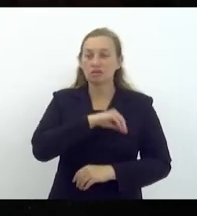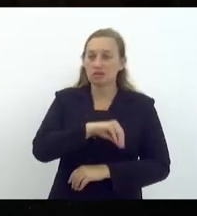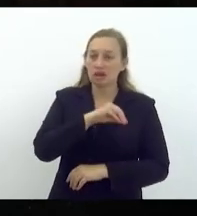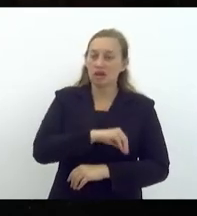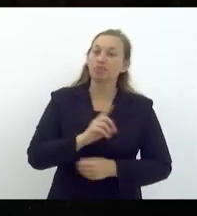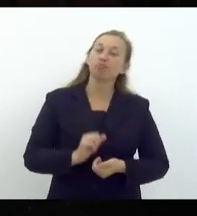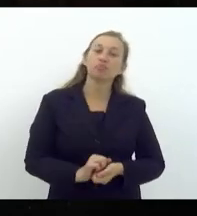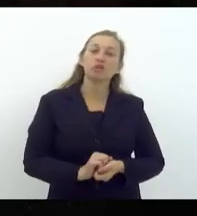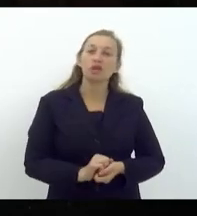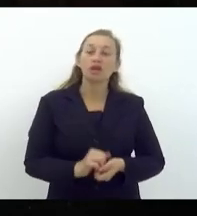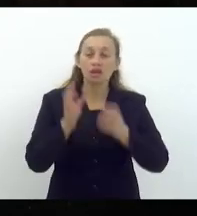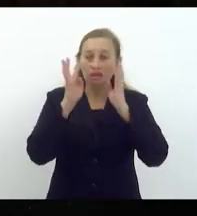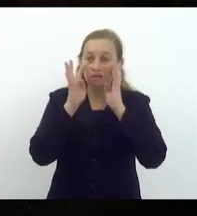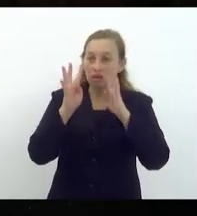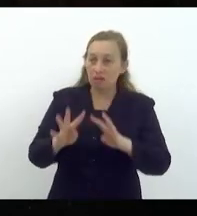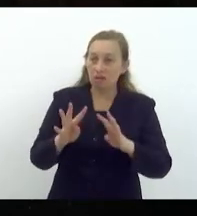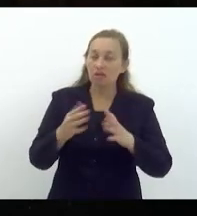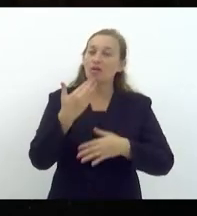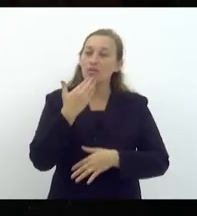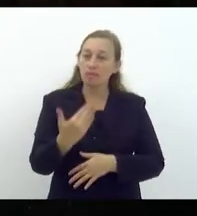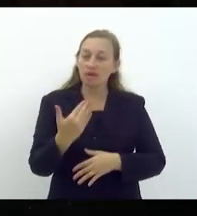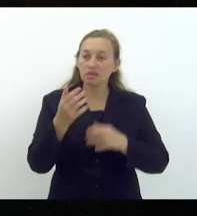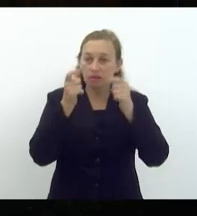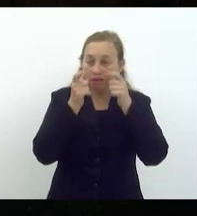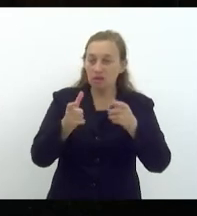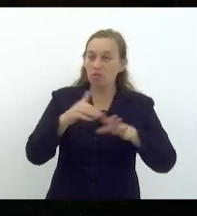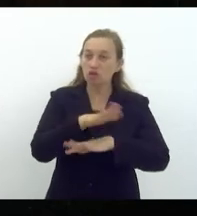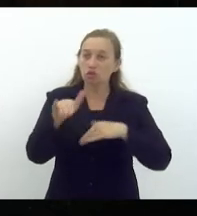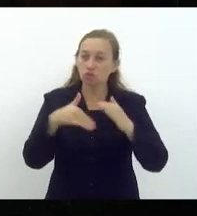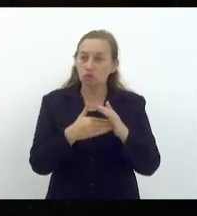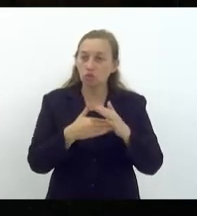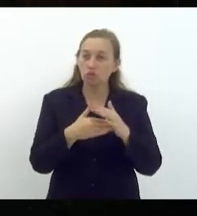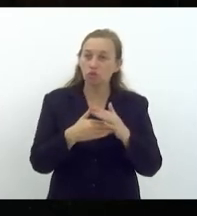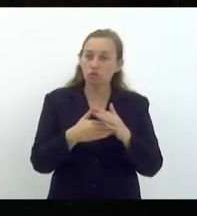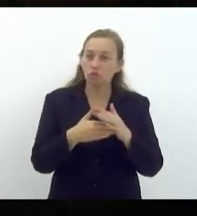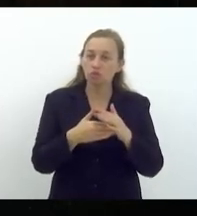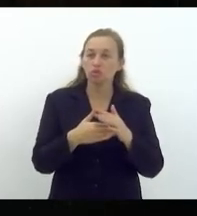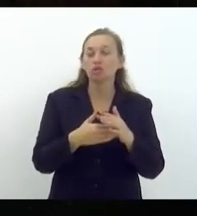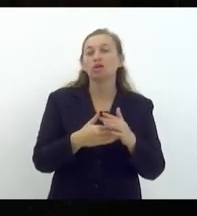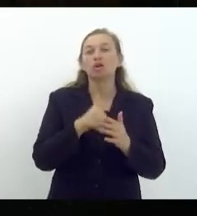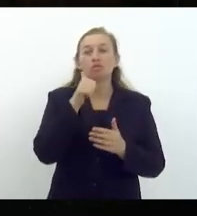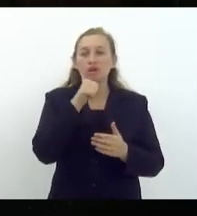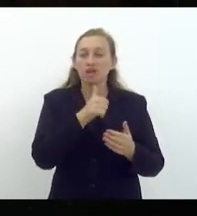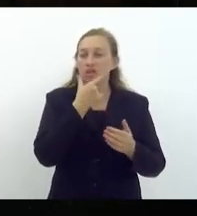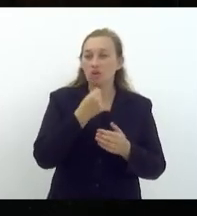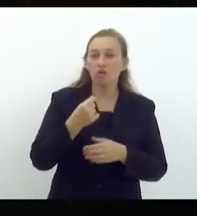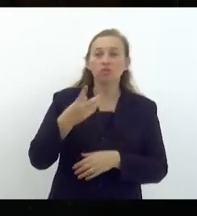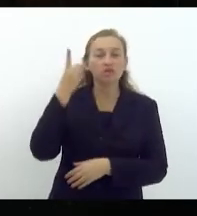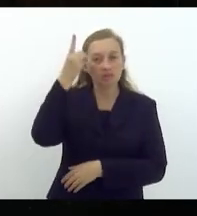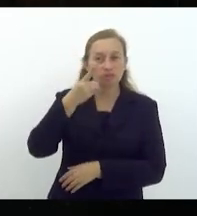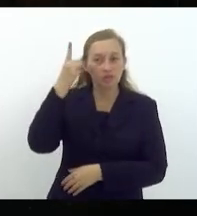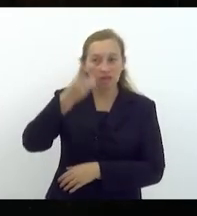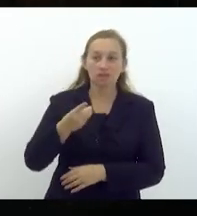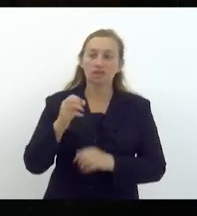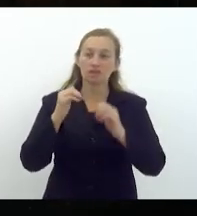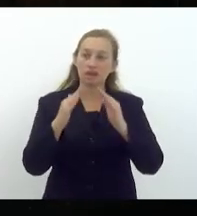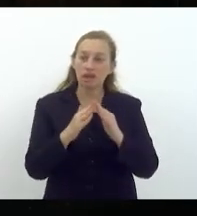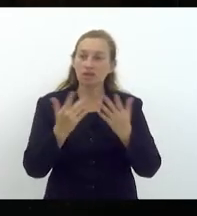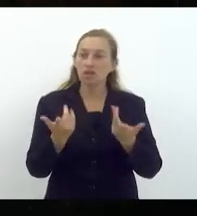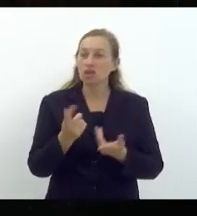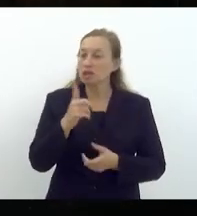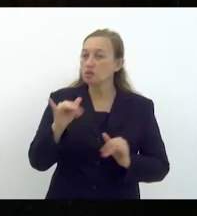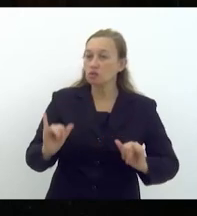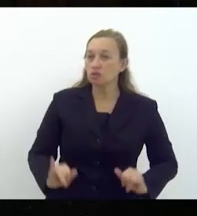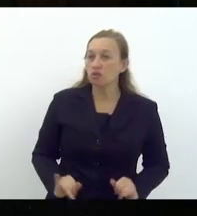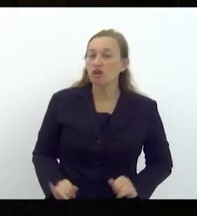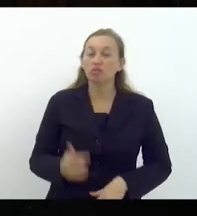Então, deixo aqui esse alerta e peço a atenção de todos, todos e todas os parlamentares dessa Casa, para que nós não soframos,